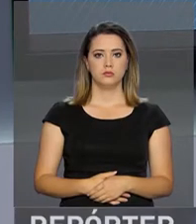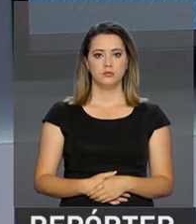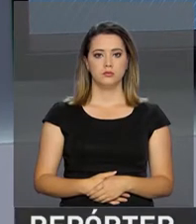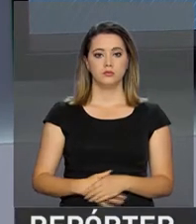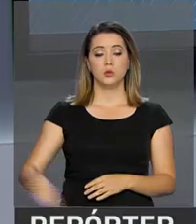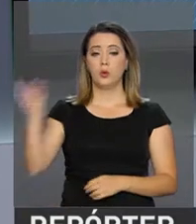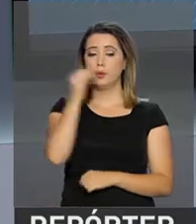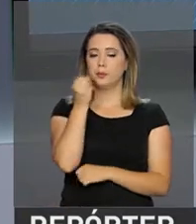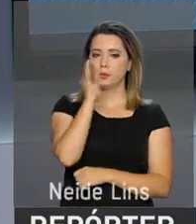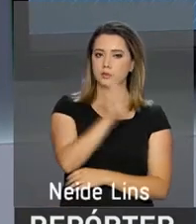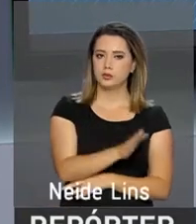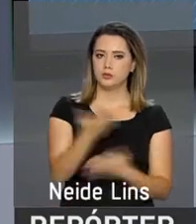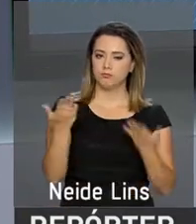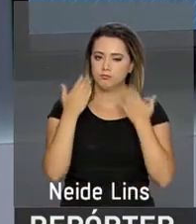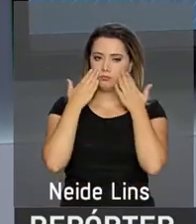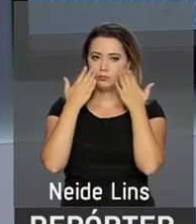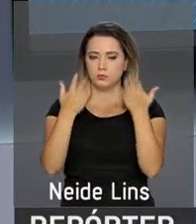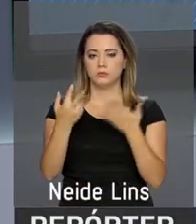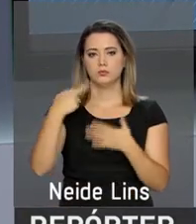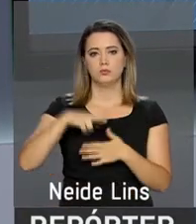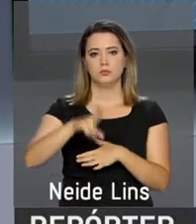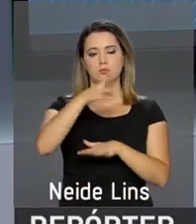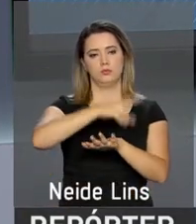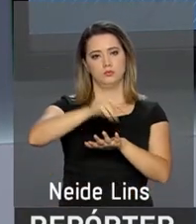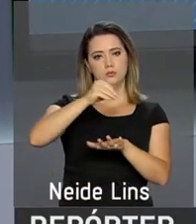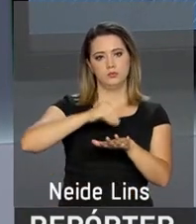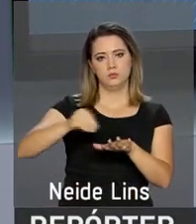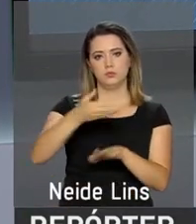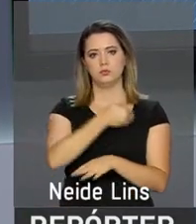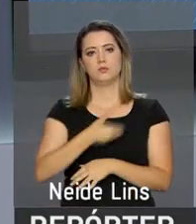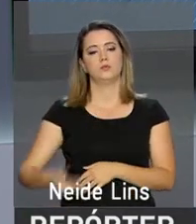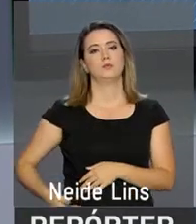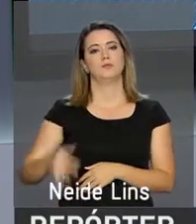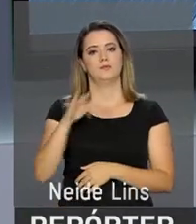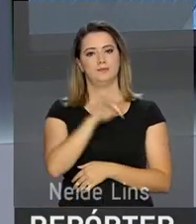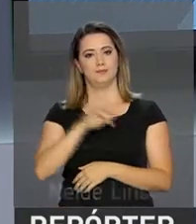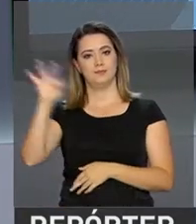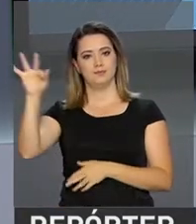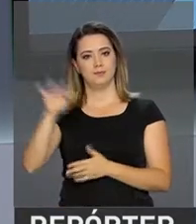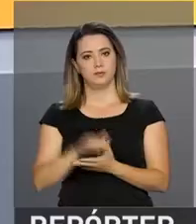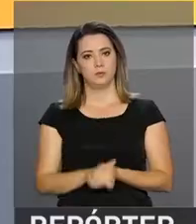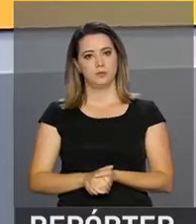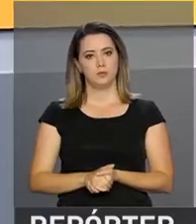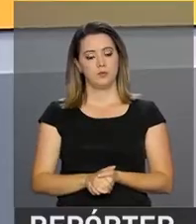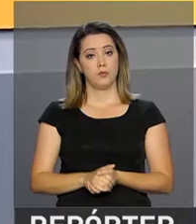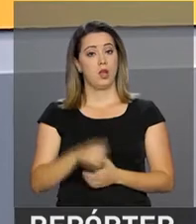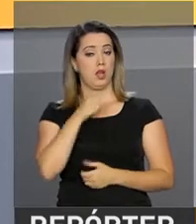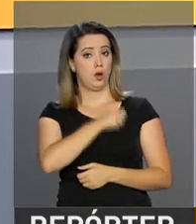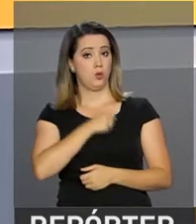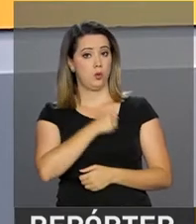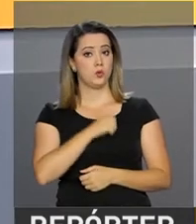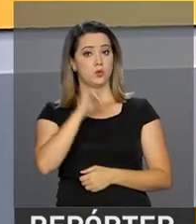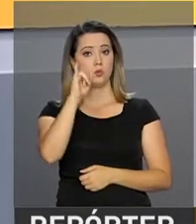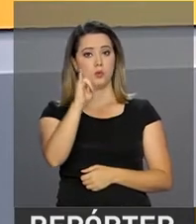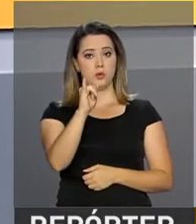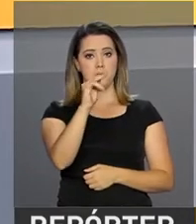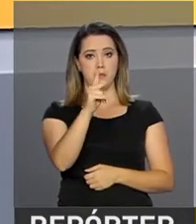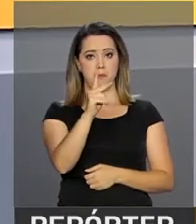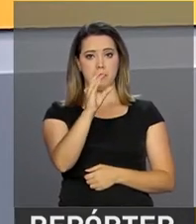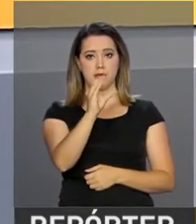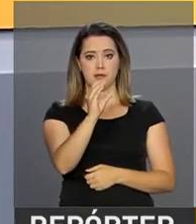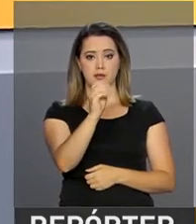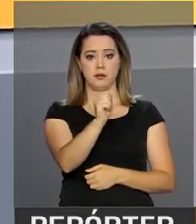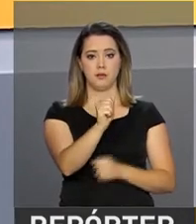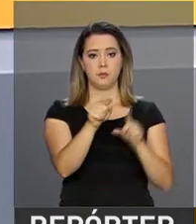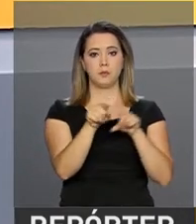Olá, boa tarde. Começa agora o repórter NBR com as notícias do governo federal. Em agosto, o IPCA, Índice